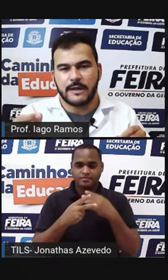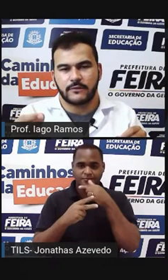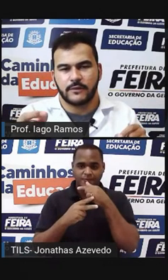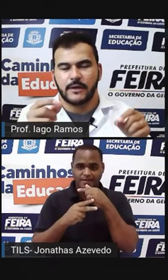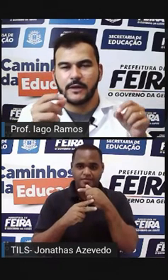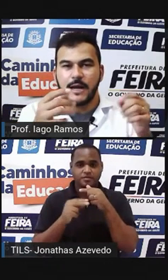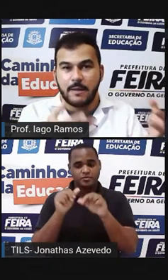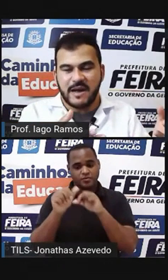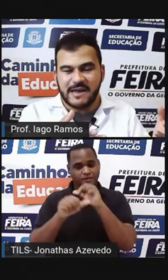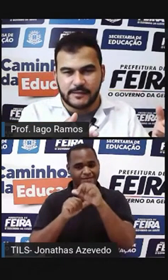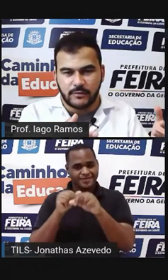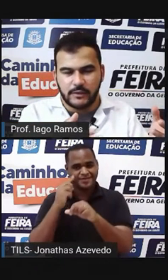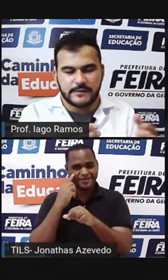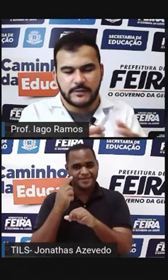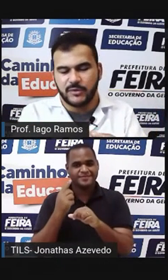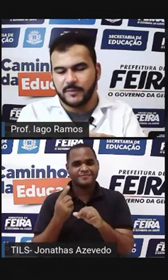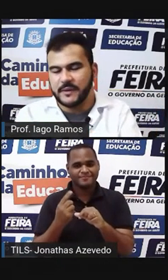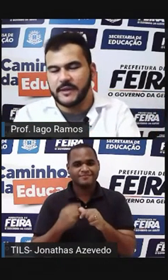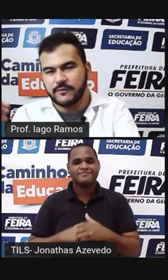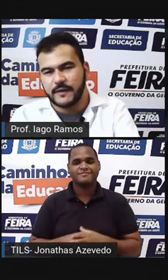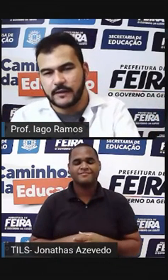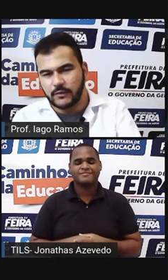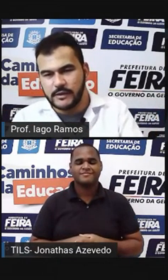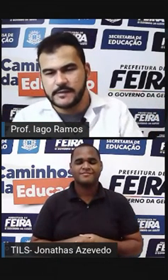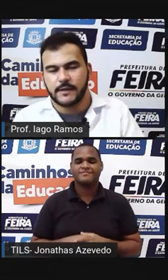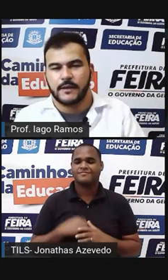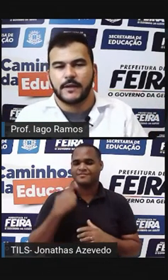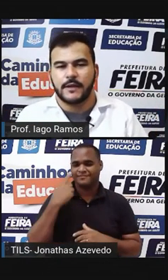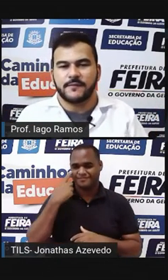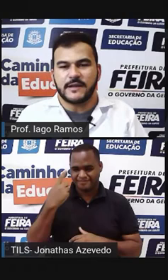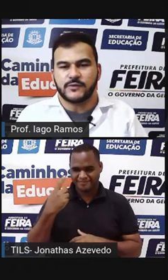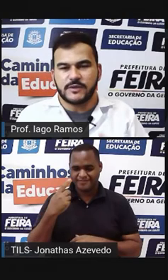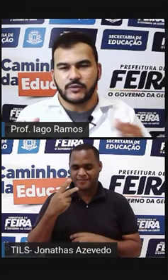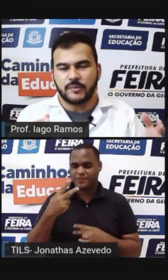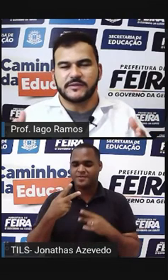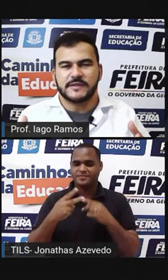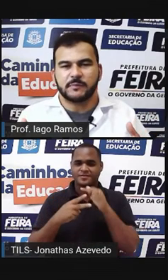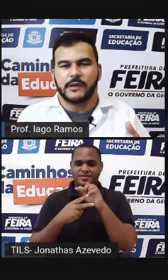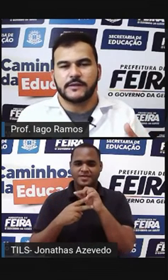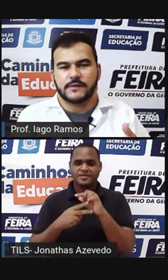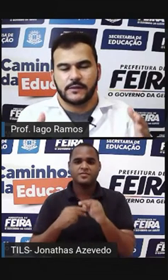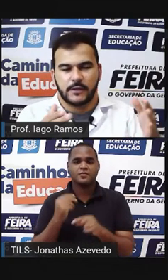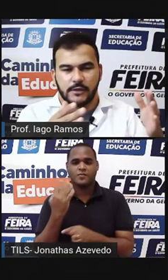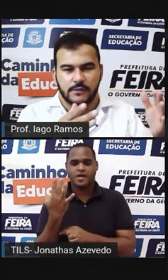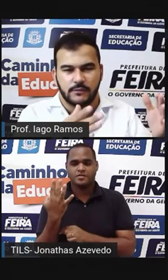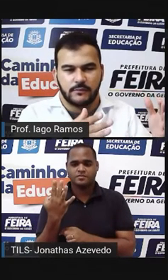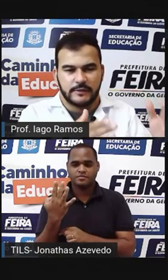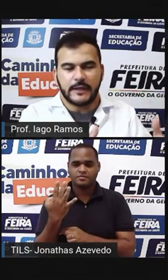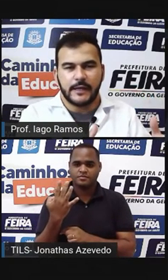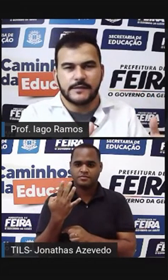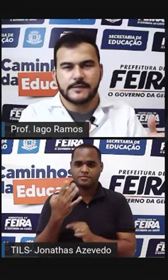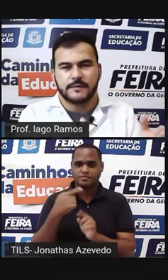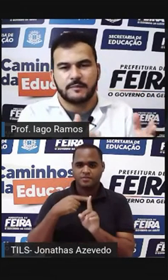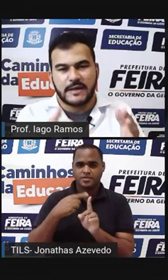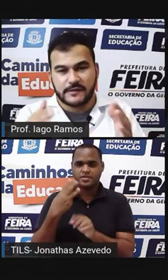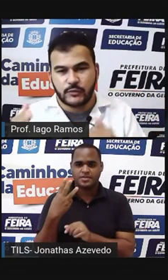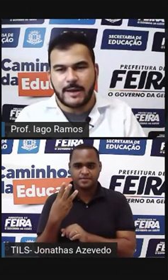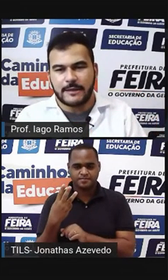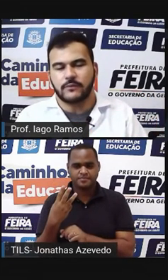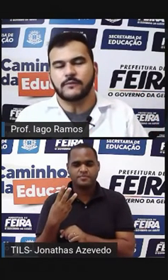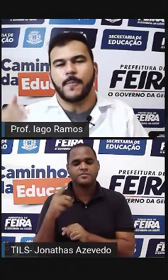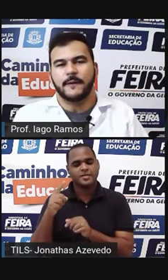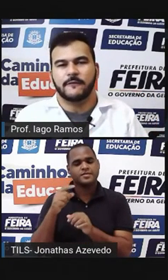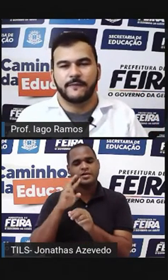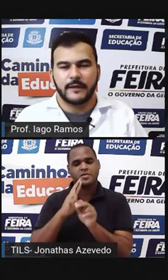elevado a 4 A base é 2 Então eu repito Fica 2 E faço a soma dos expoentes 3 mais